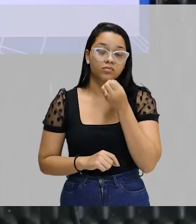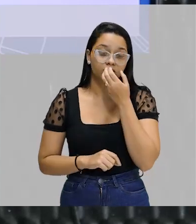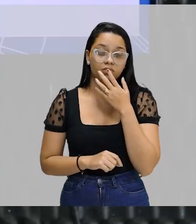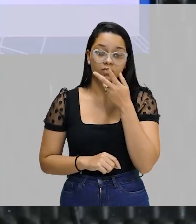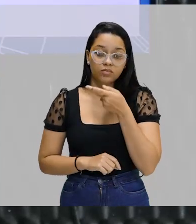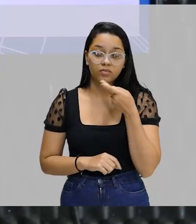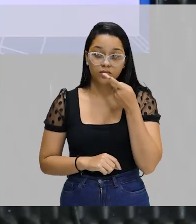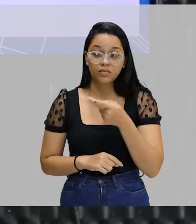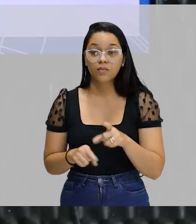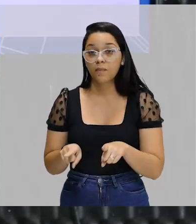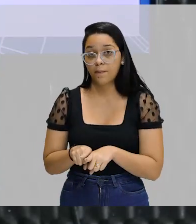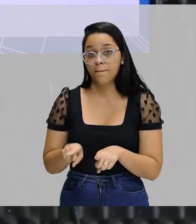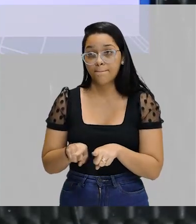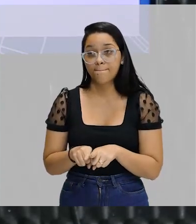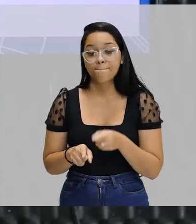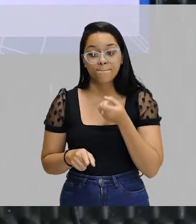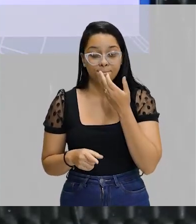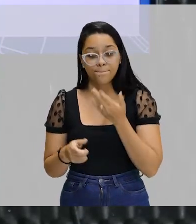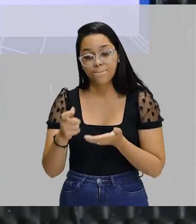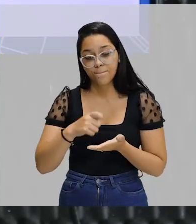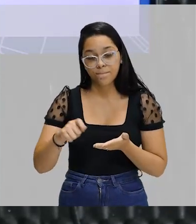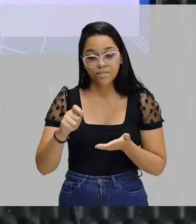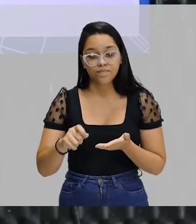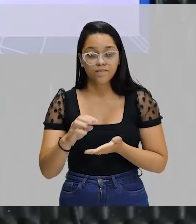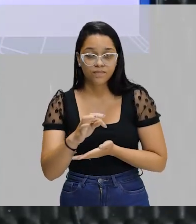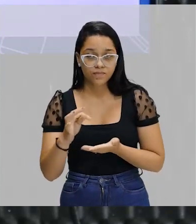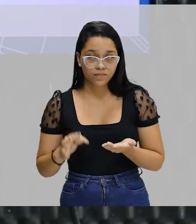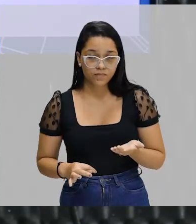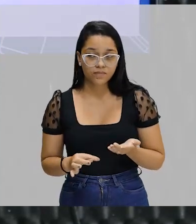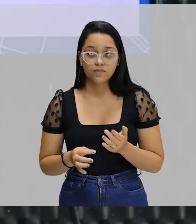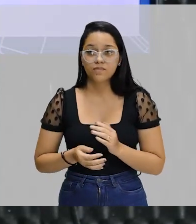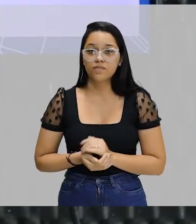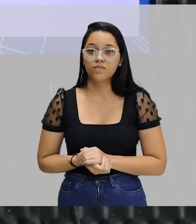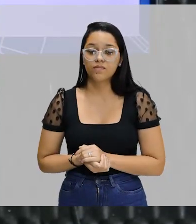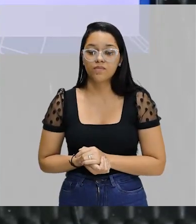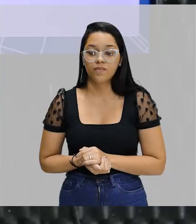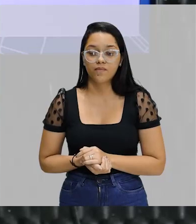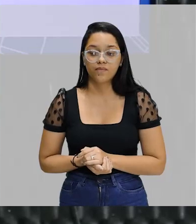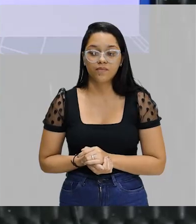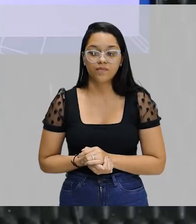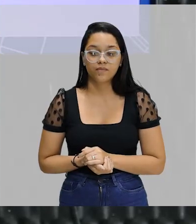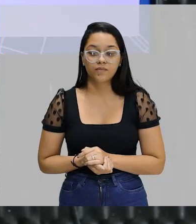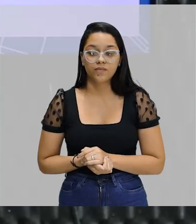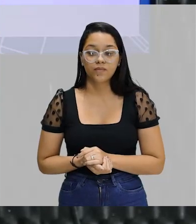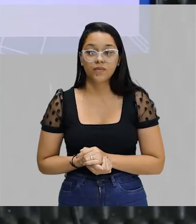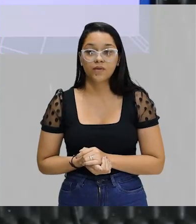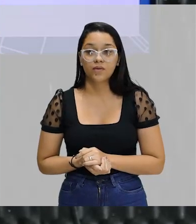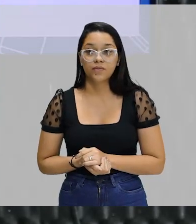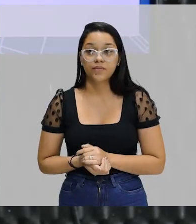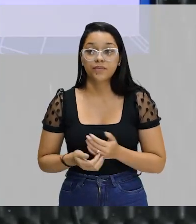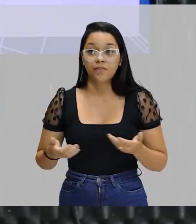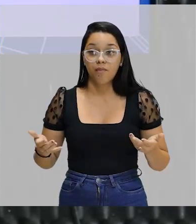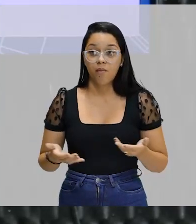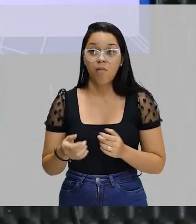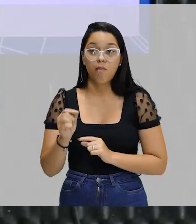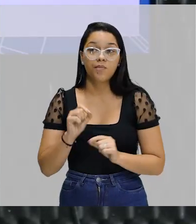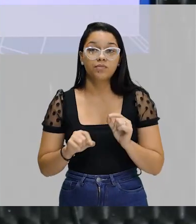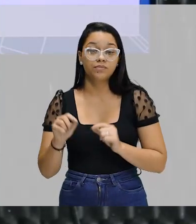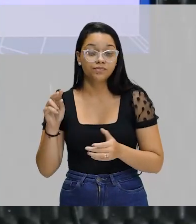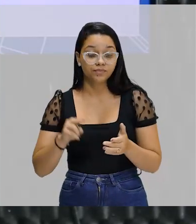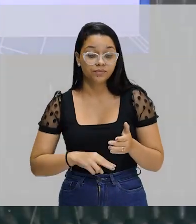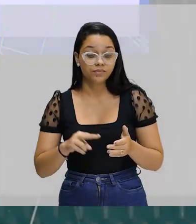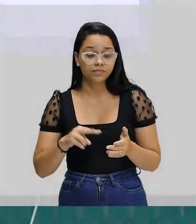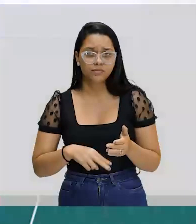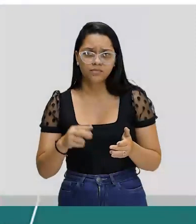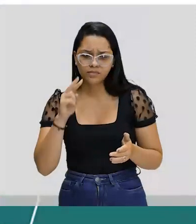oratória e, claro, uma boa produção na hora da sua escrita. Eita, que agora a gente vai ler